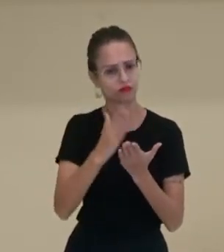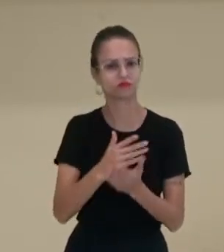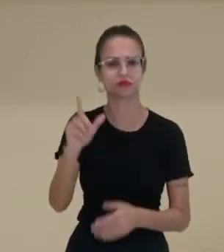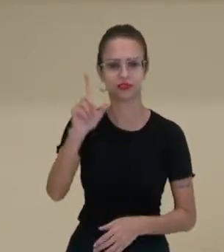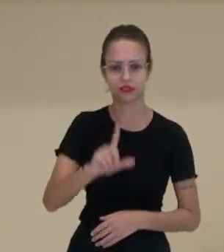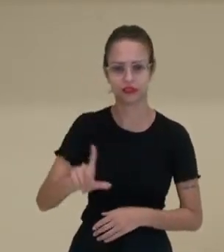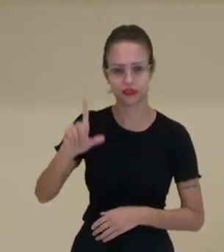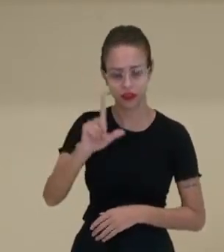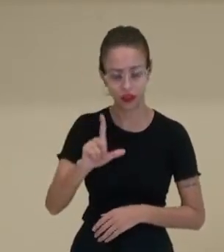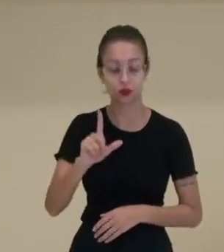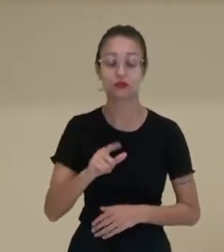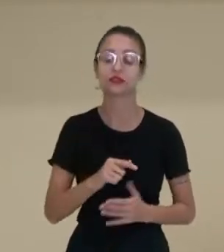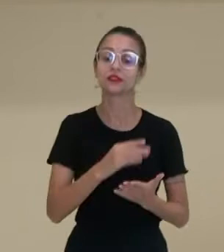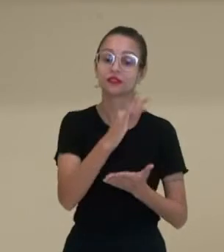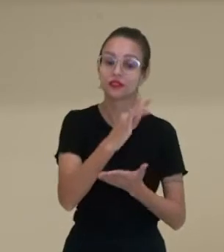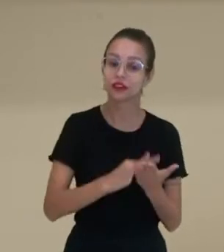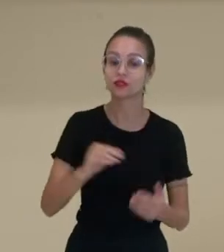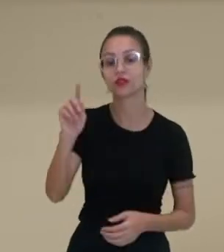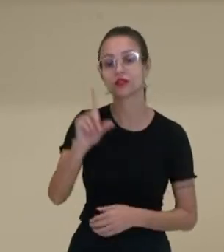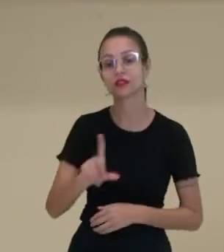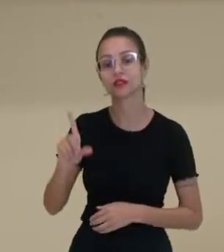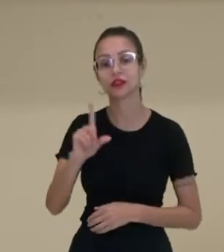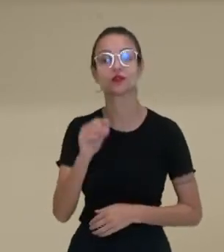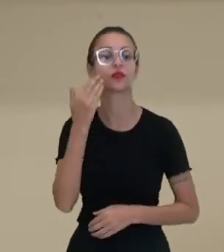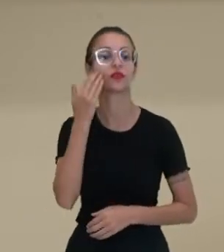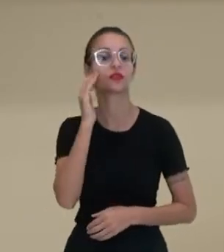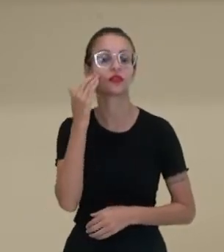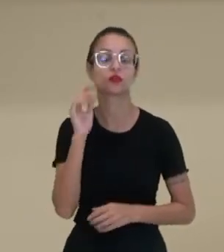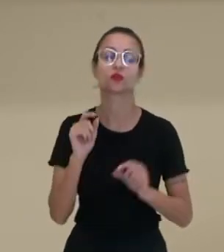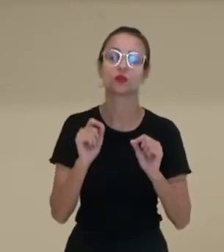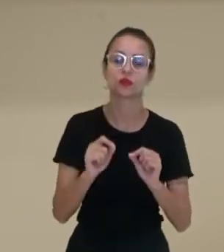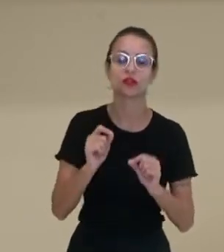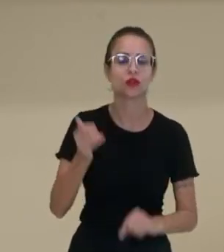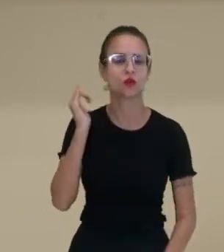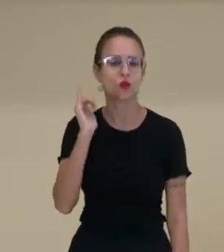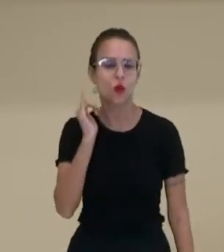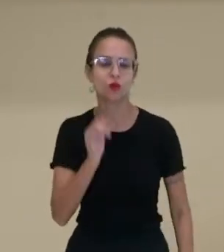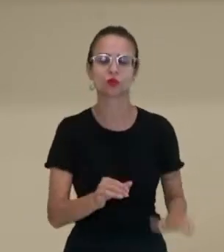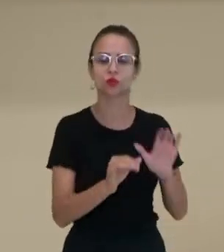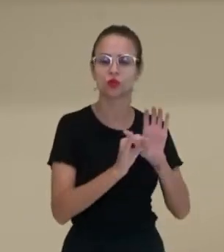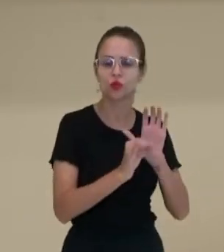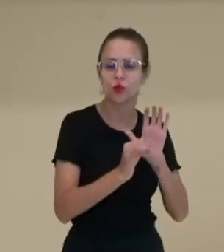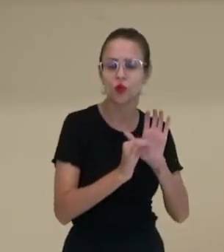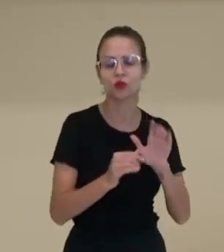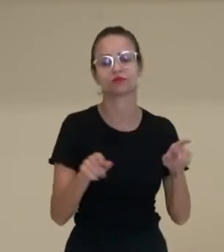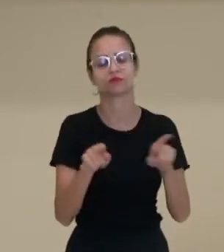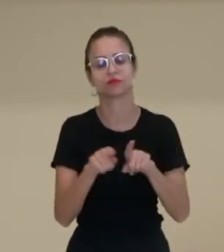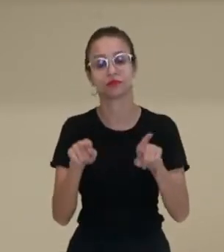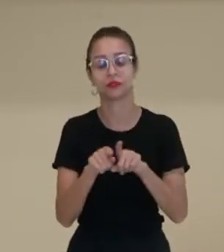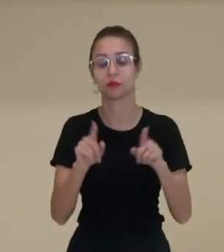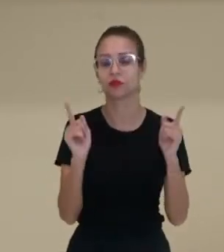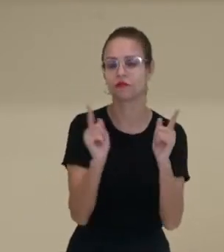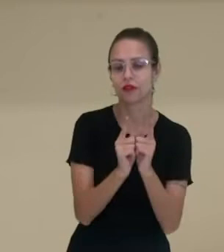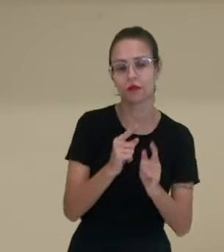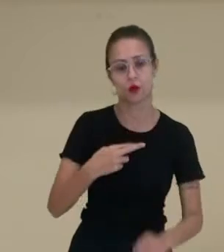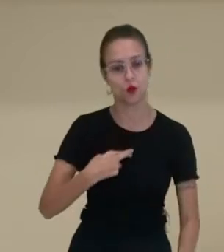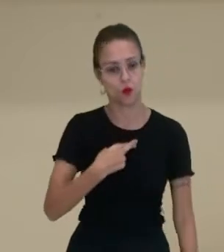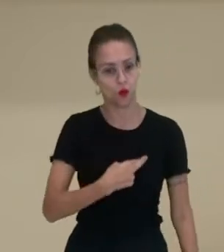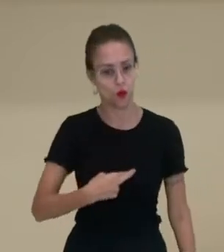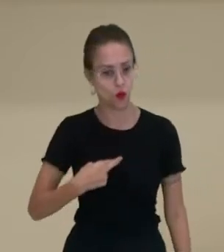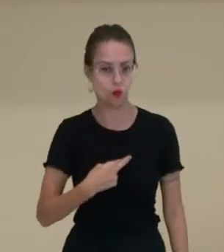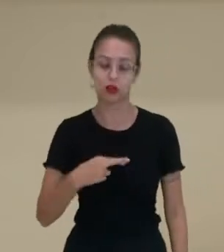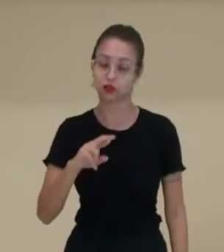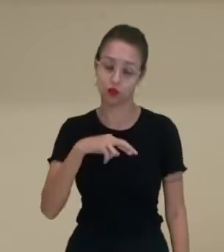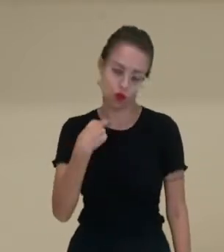E por textos literários nós podemos entender contos, crônicas, fragmentos de romances ou romances na